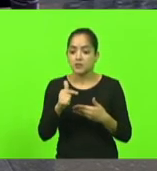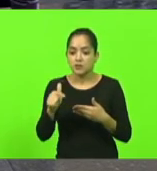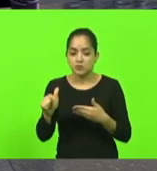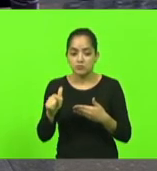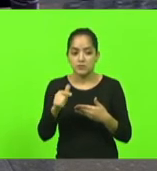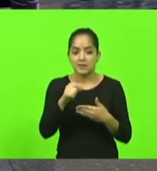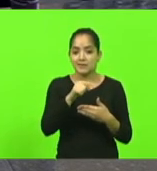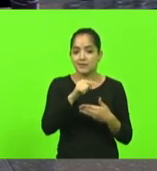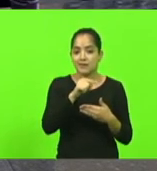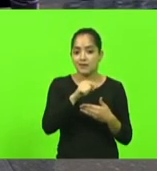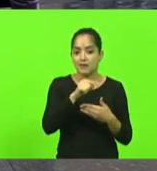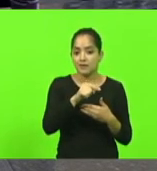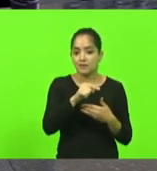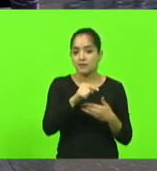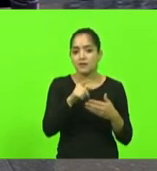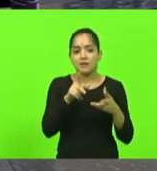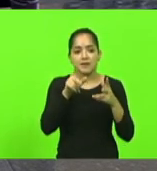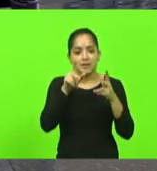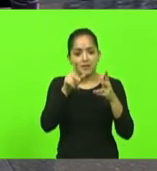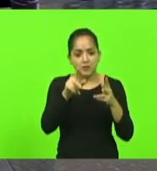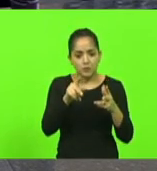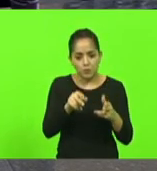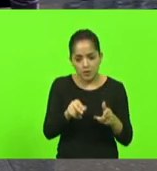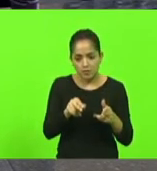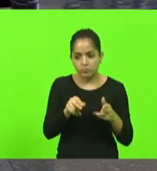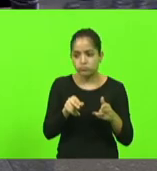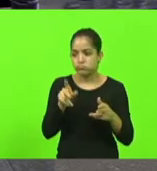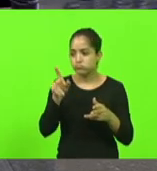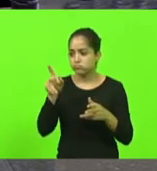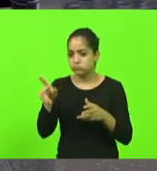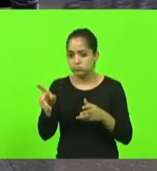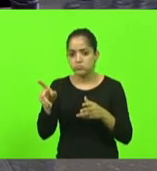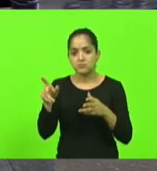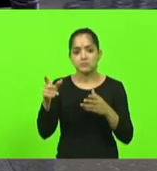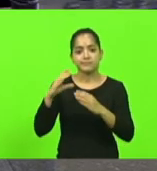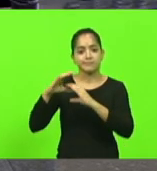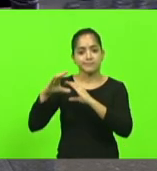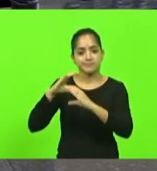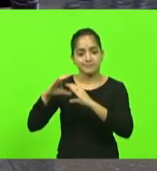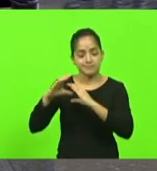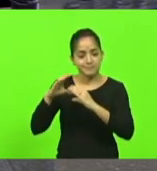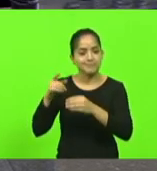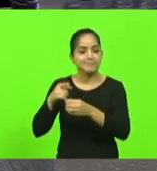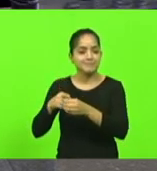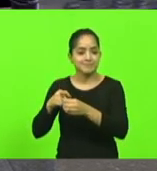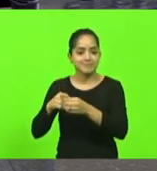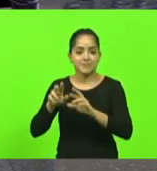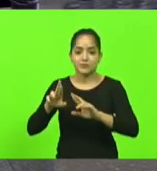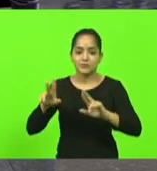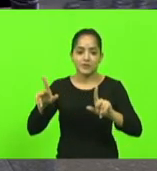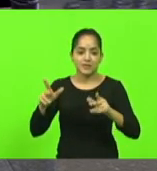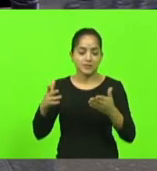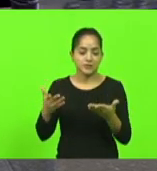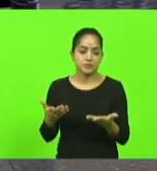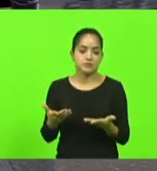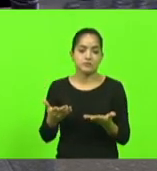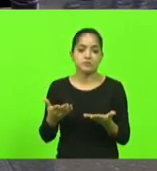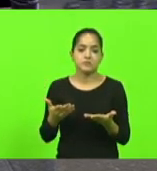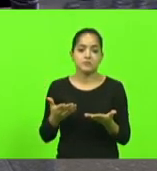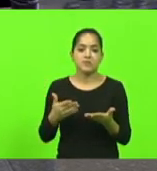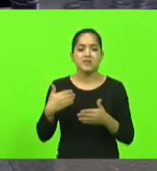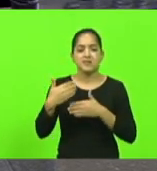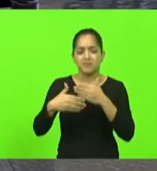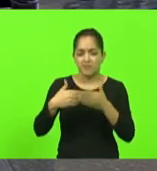ou as mesmas condições de comunicação que se tem que se tem na cidade e outras